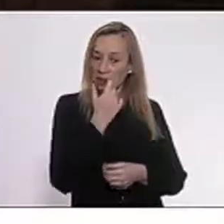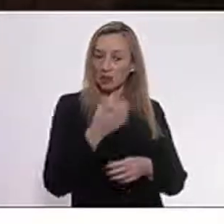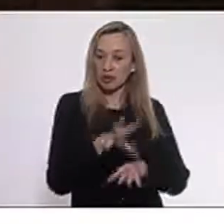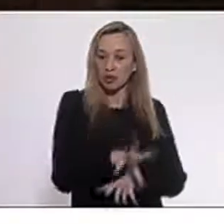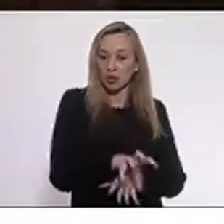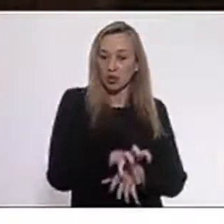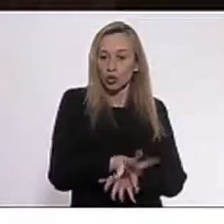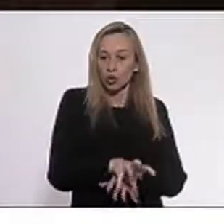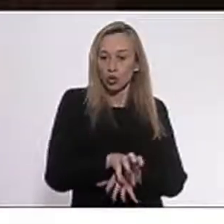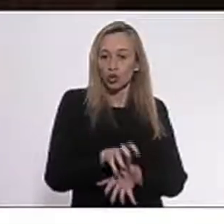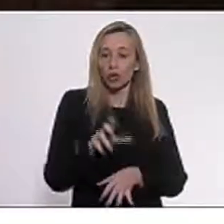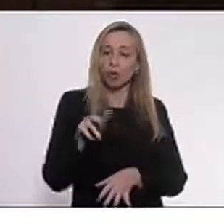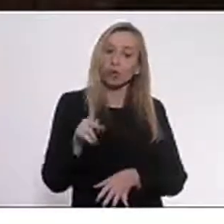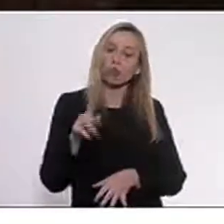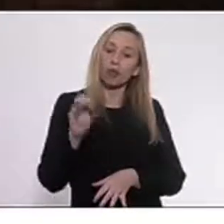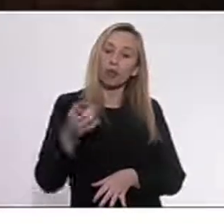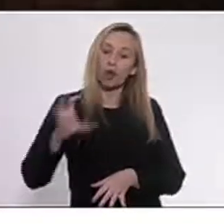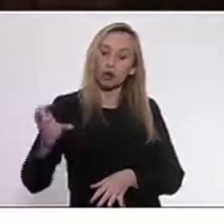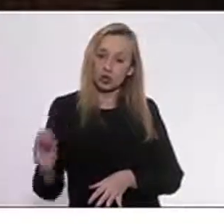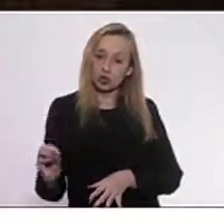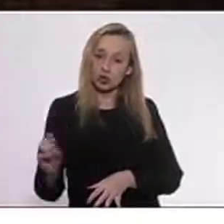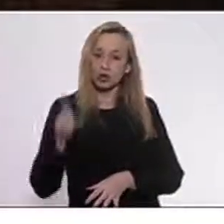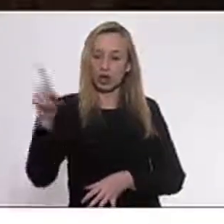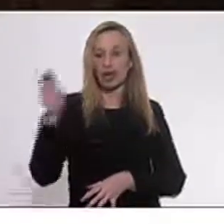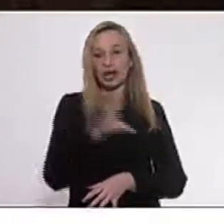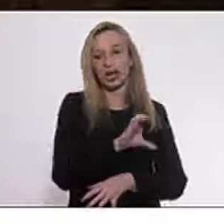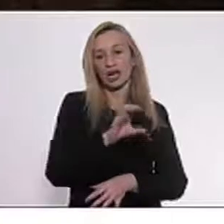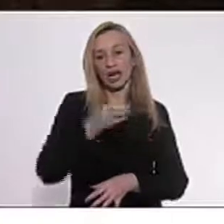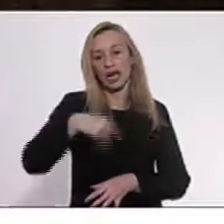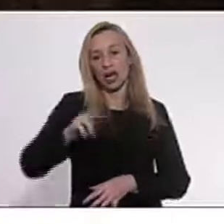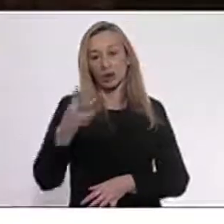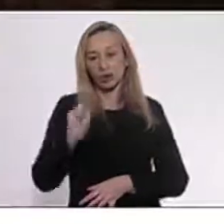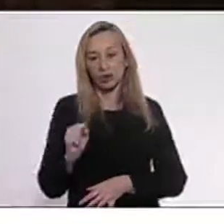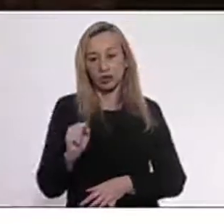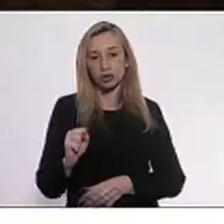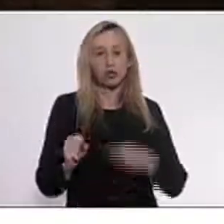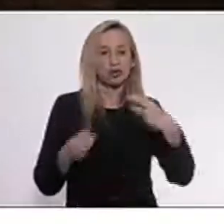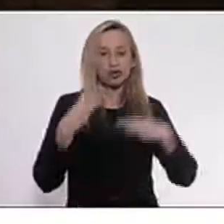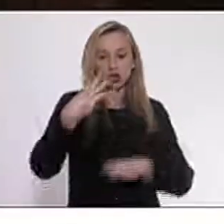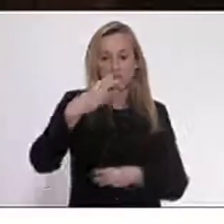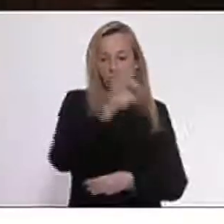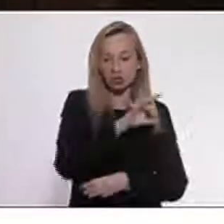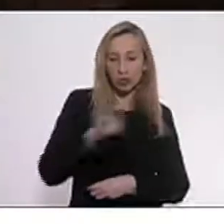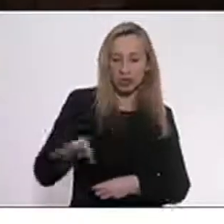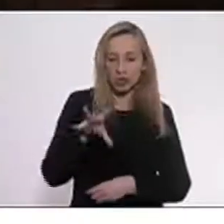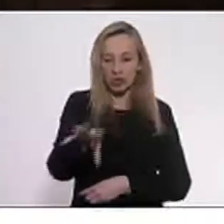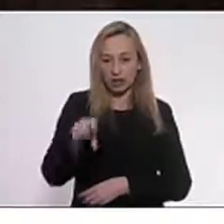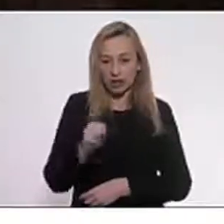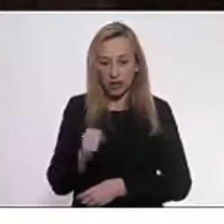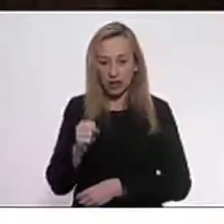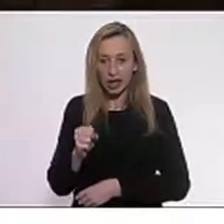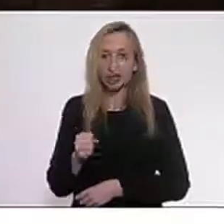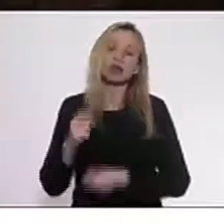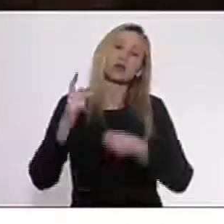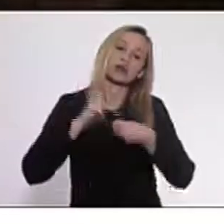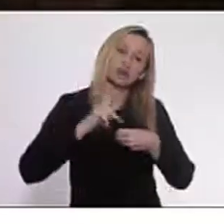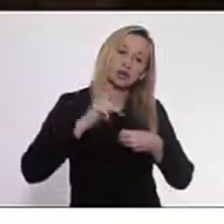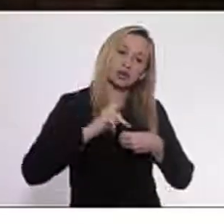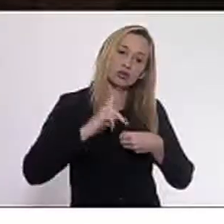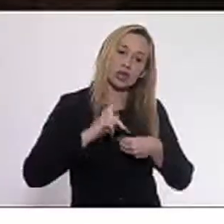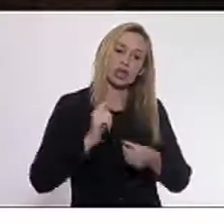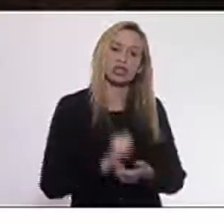na bacia de Campos, os 3% vão ser recolhidos pela Petrobras